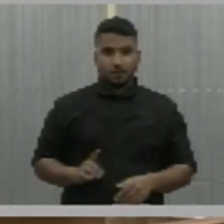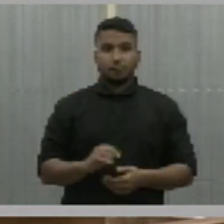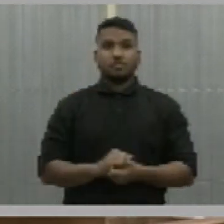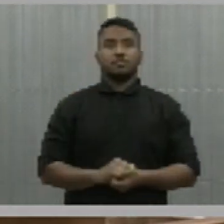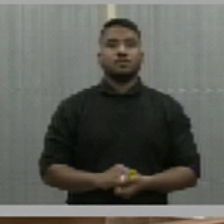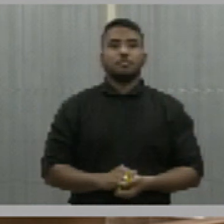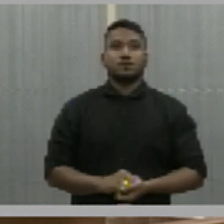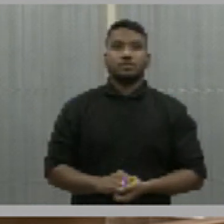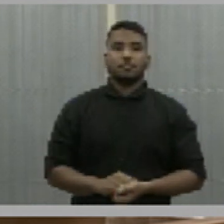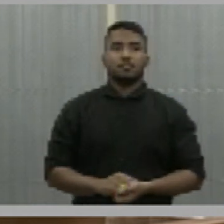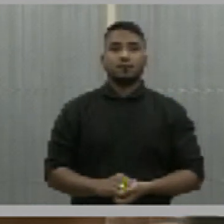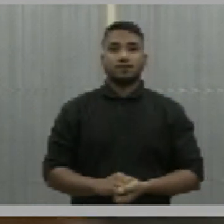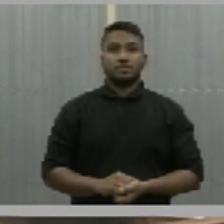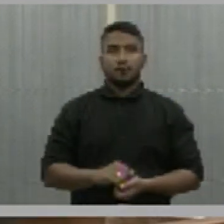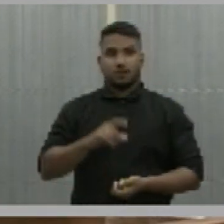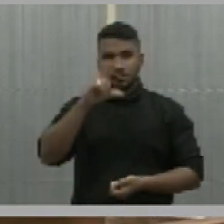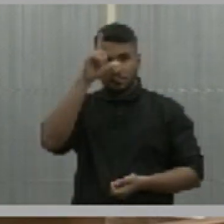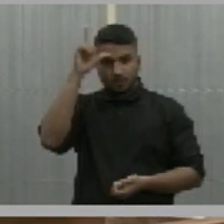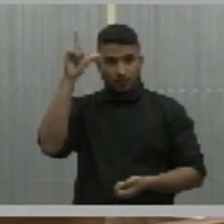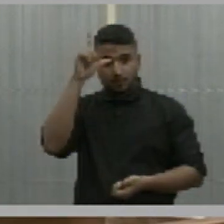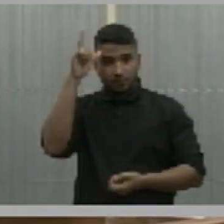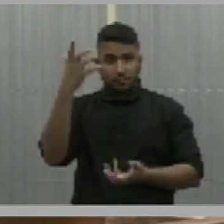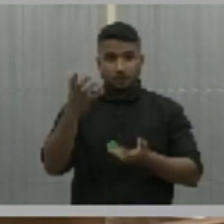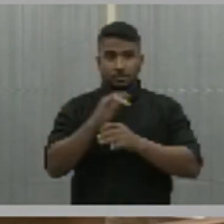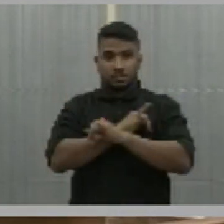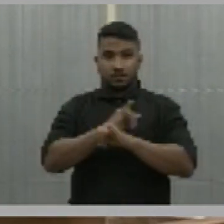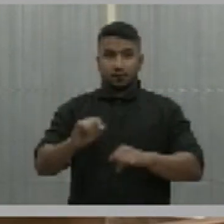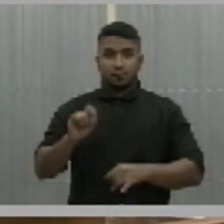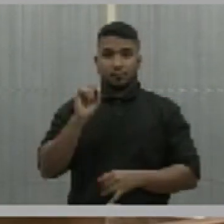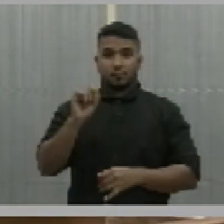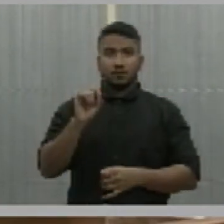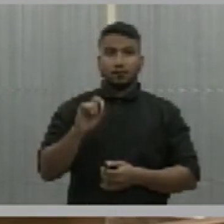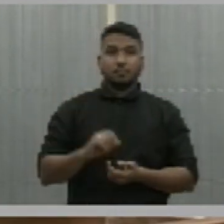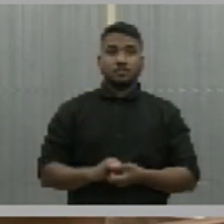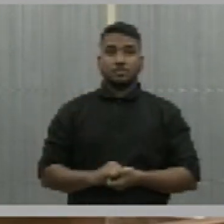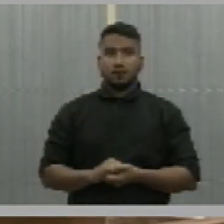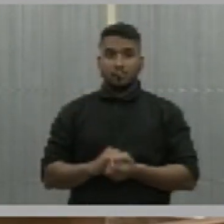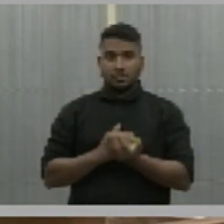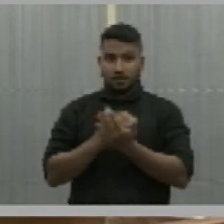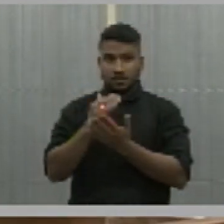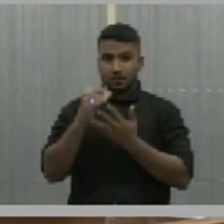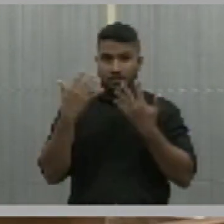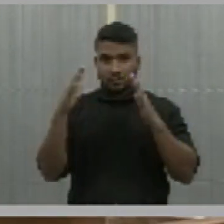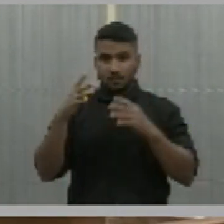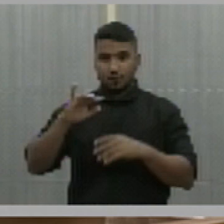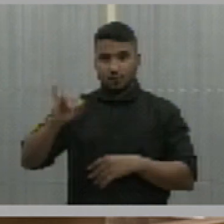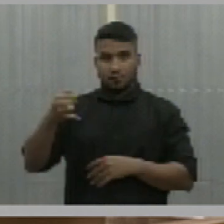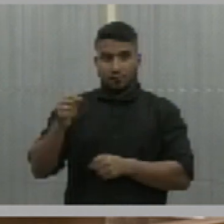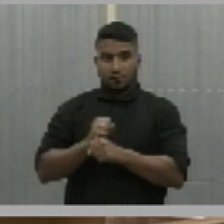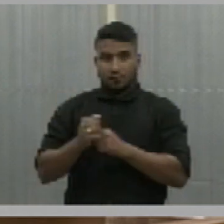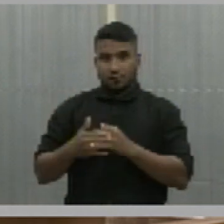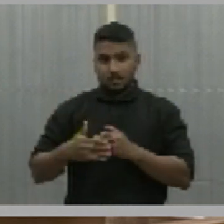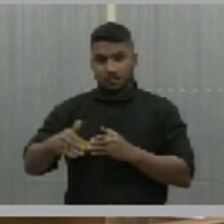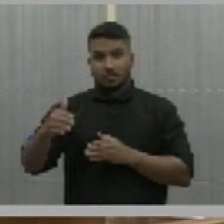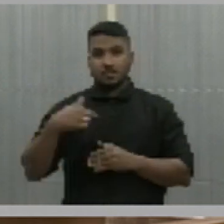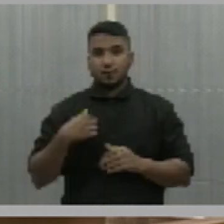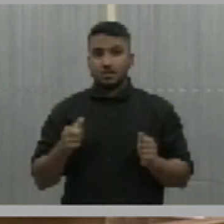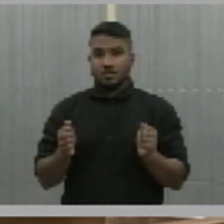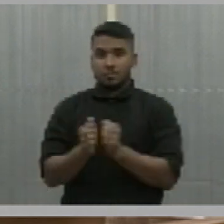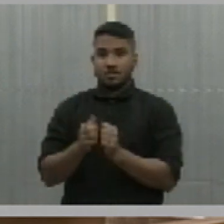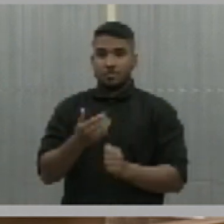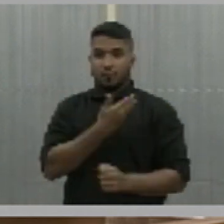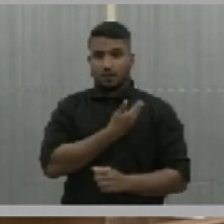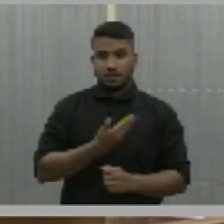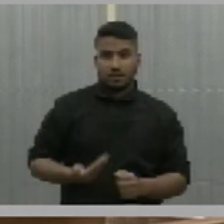deputado Francisco Lima, e dizer que no início das comemorações em janeiro desse ano, tive o prazer de acompanhar o nosso